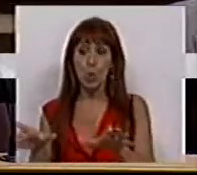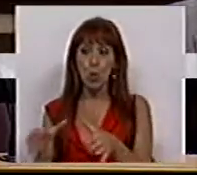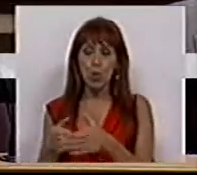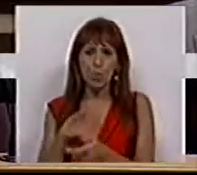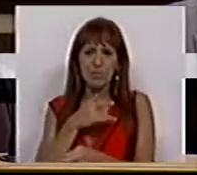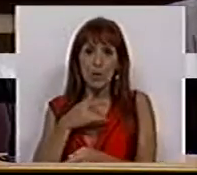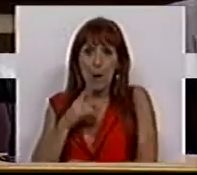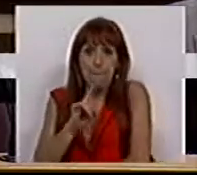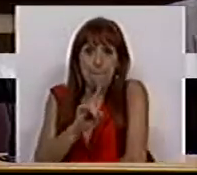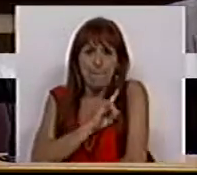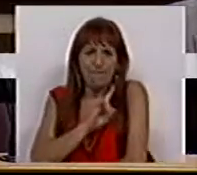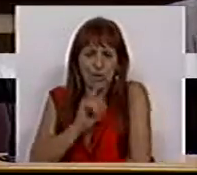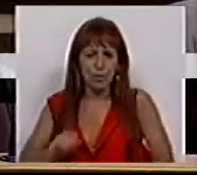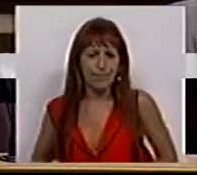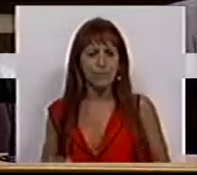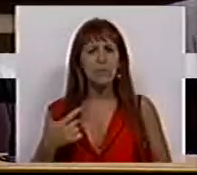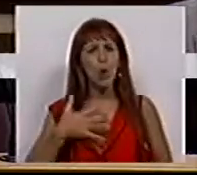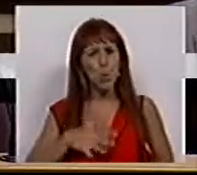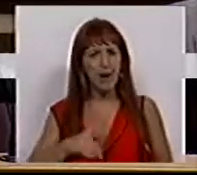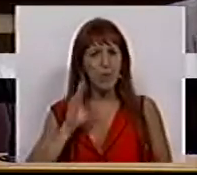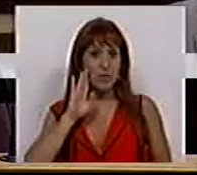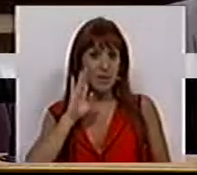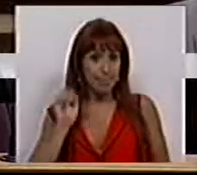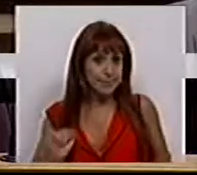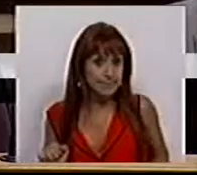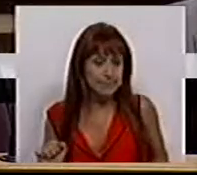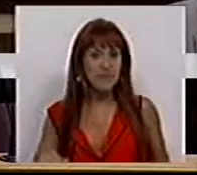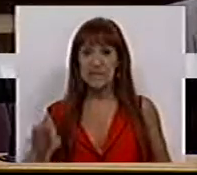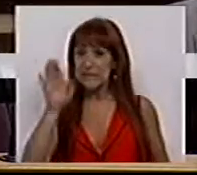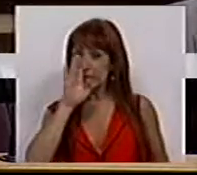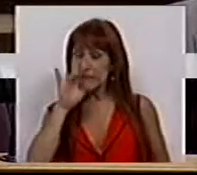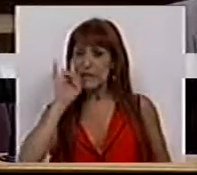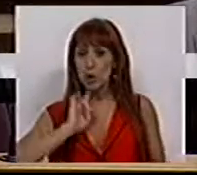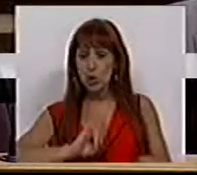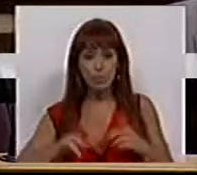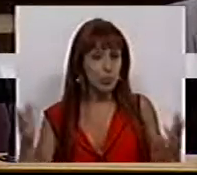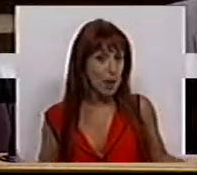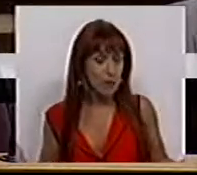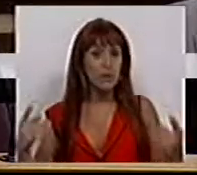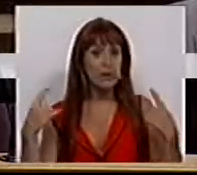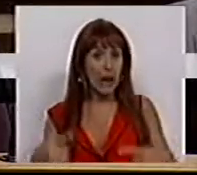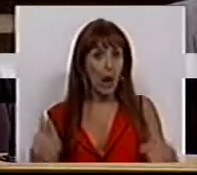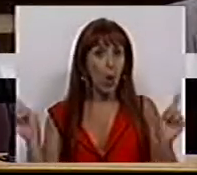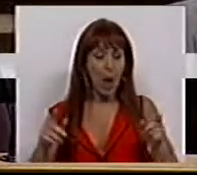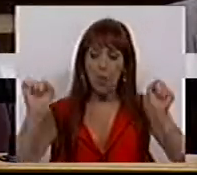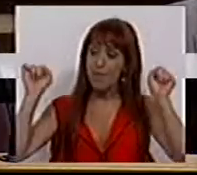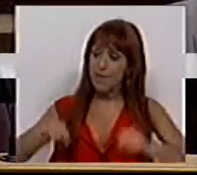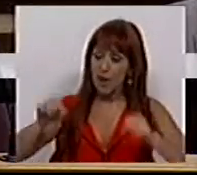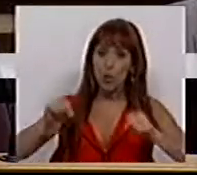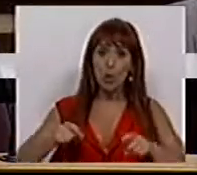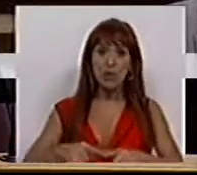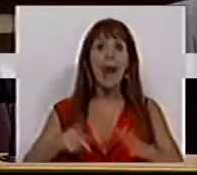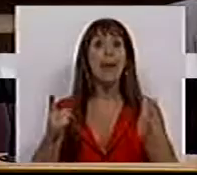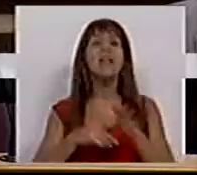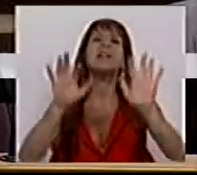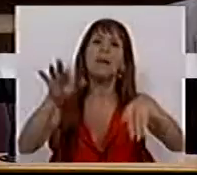grupos de saúde privados. Eu queria saber se a Sra. Deputada está ou não de acordo em que é